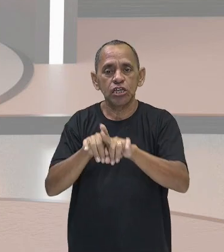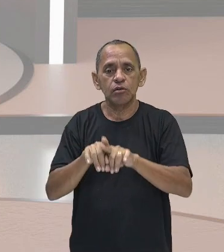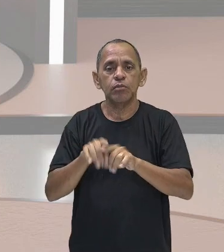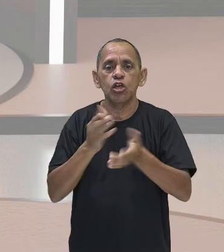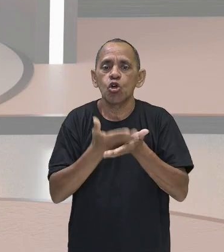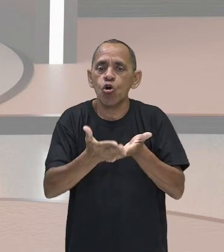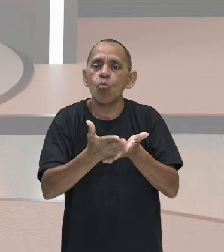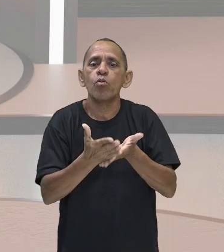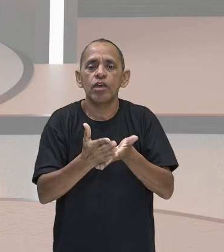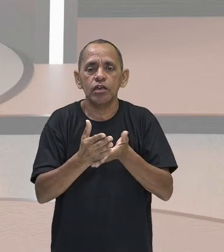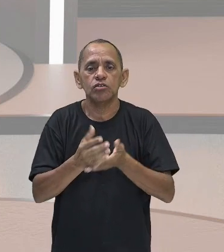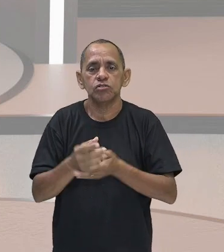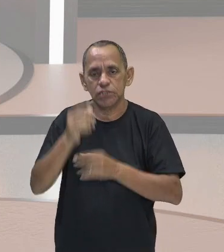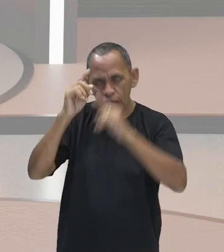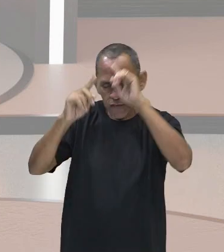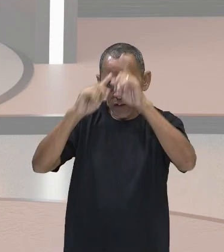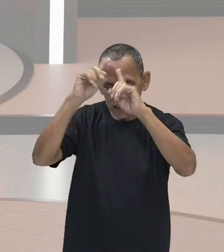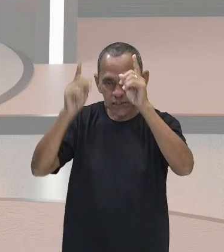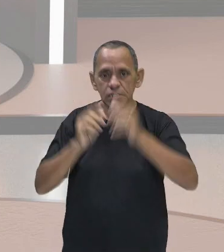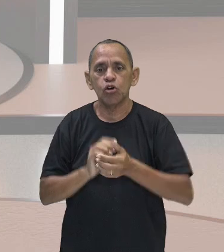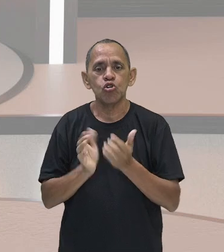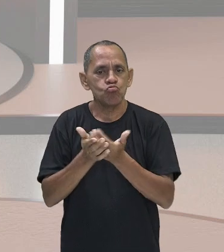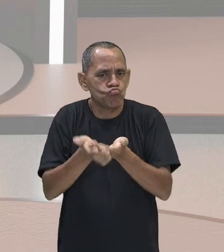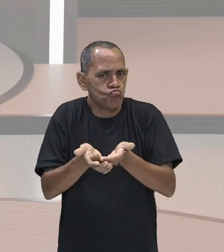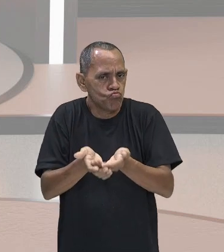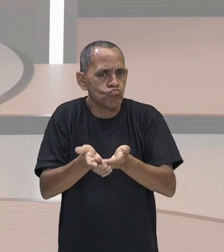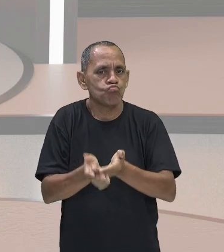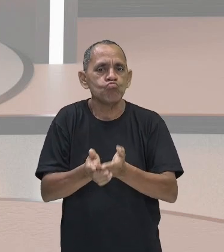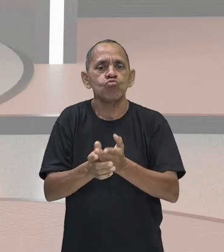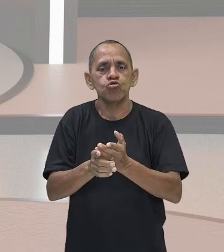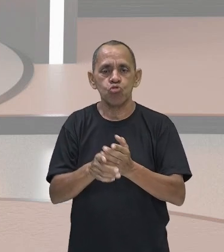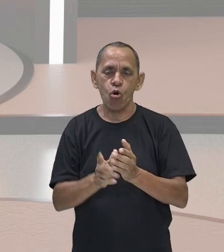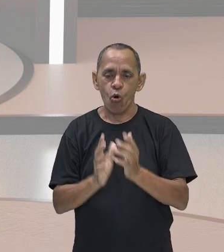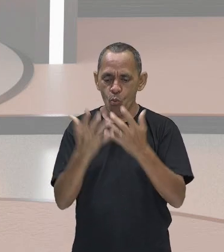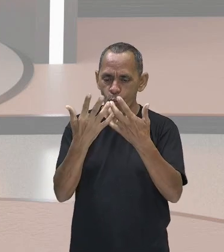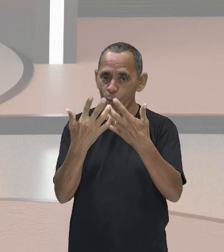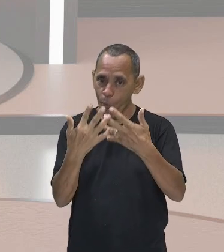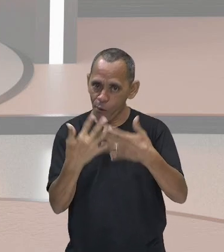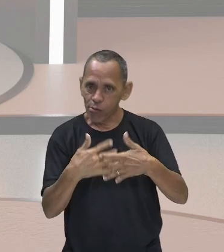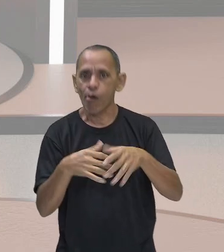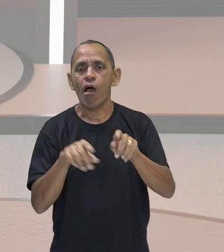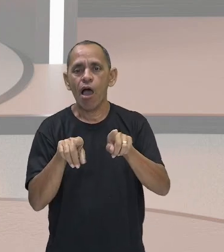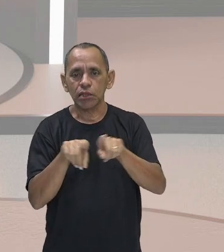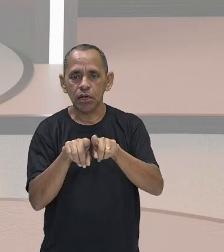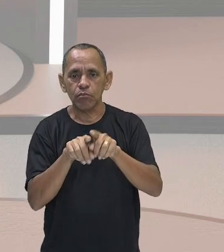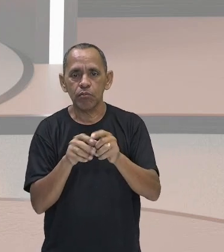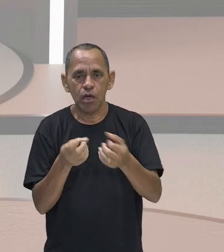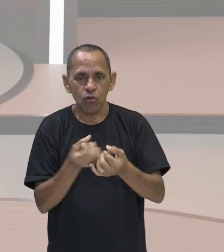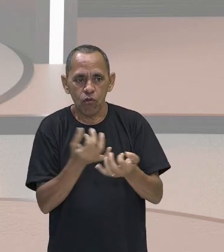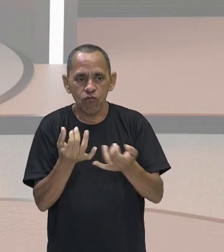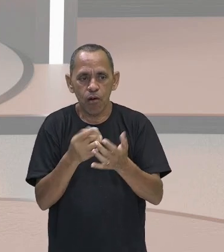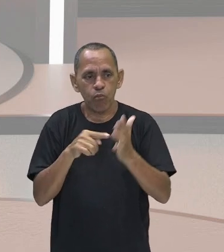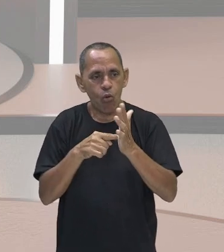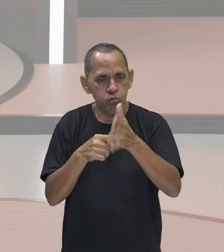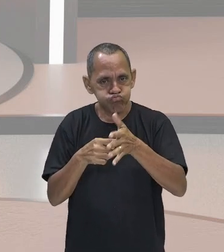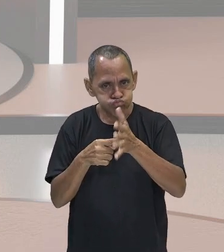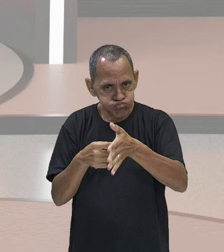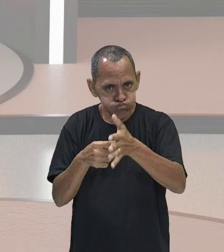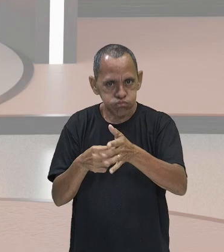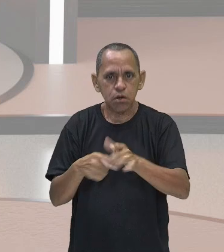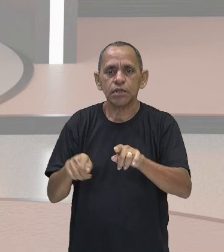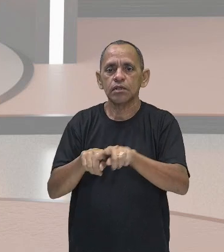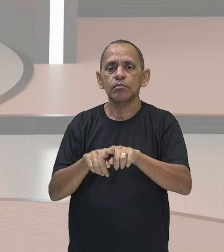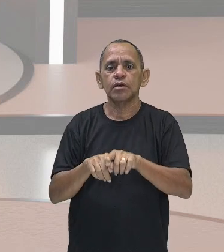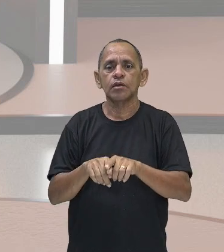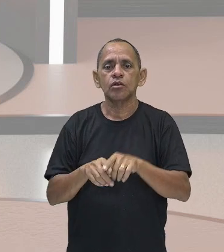vapor d'água. Gente, isso foi tão revolucionário que, tempos depois, revolucionou inclusive os transportes, tá, gente? Se